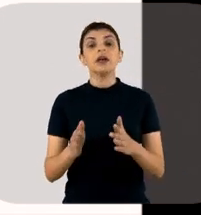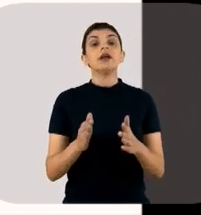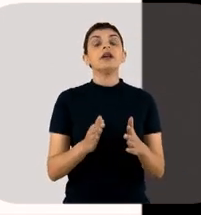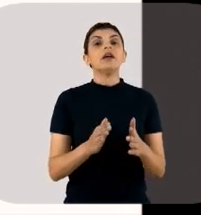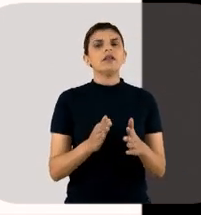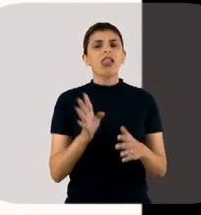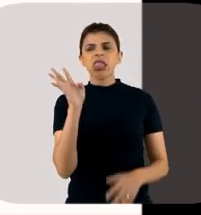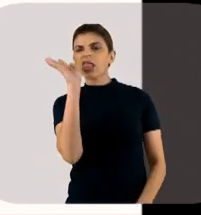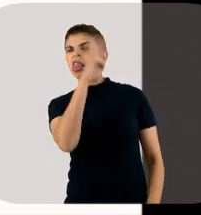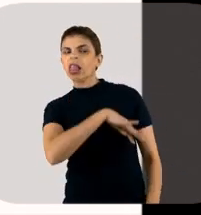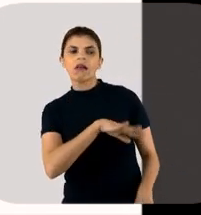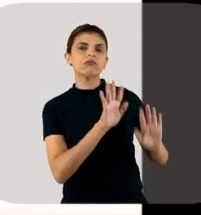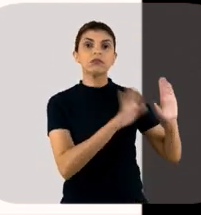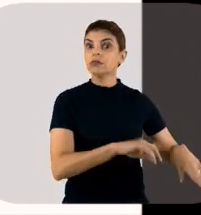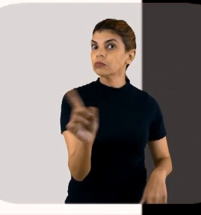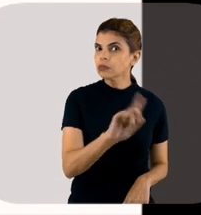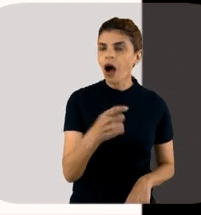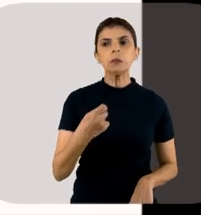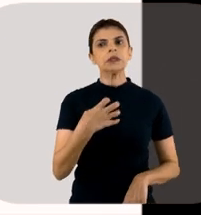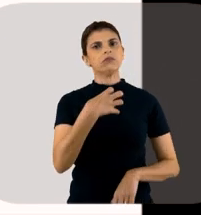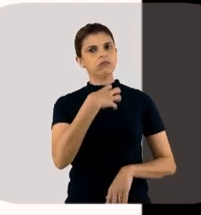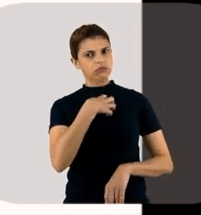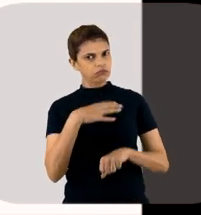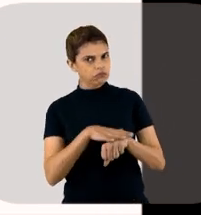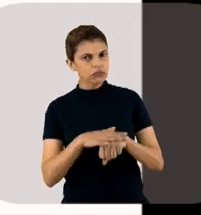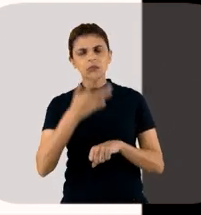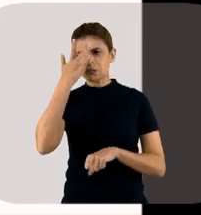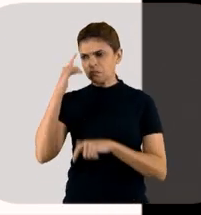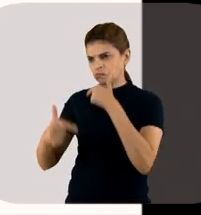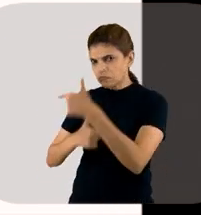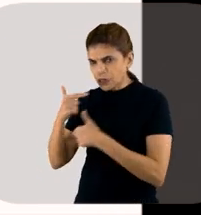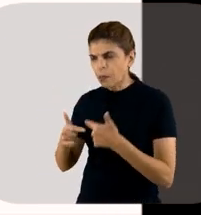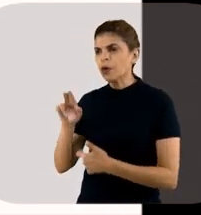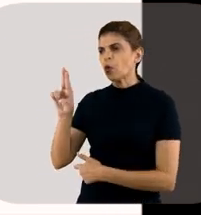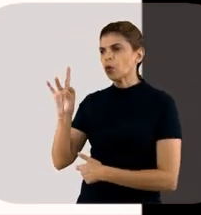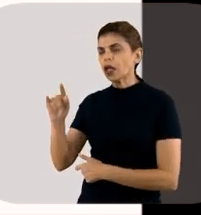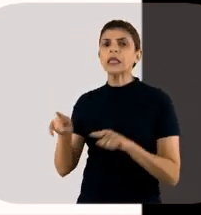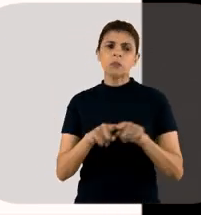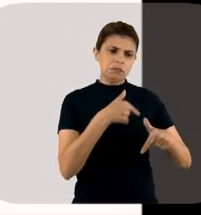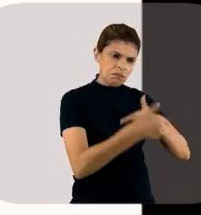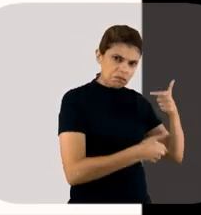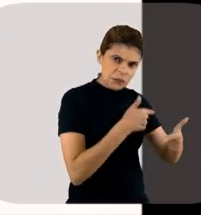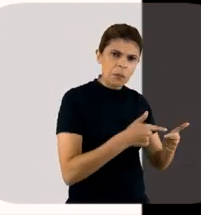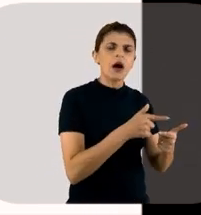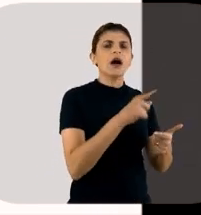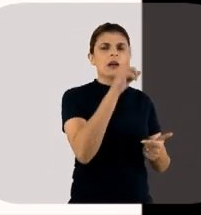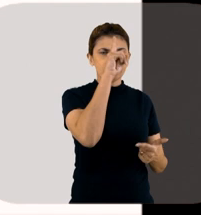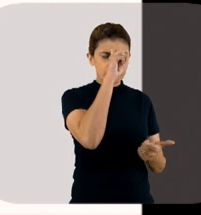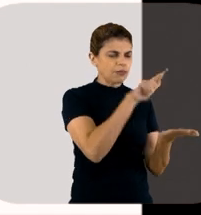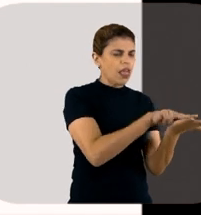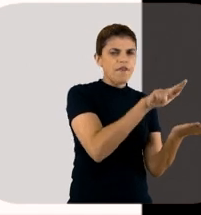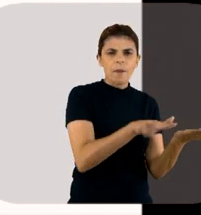passa bastante desapercebido. E a gente tem que sensibilizar não só o público de terapia intensiva, mas o público da emergência, o